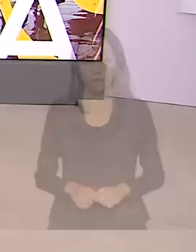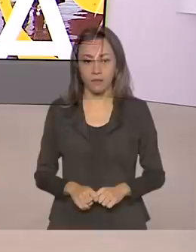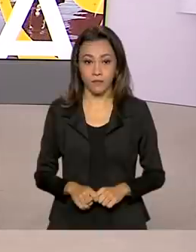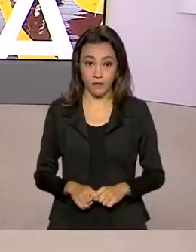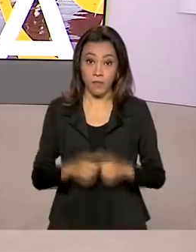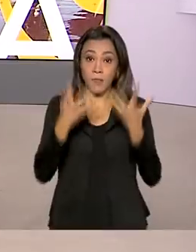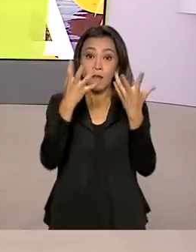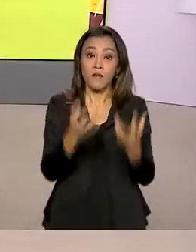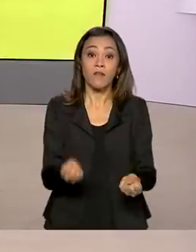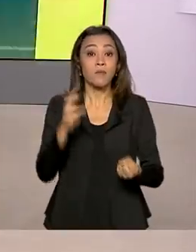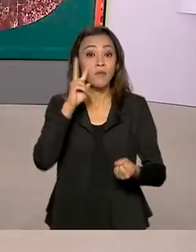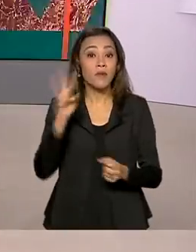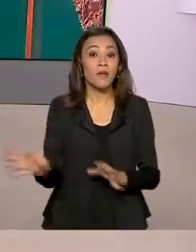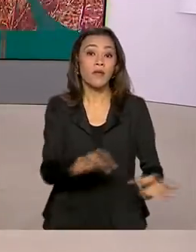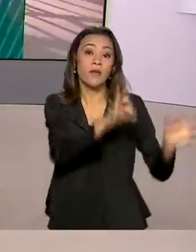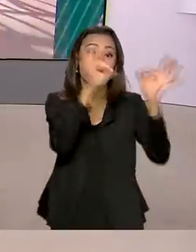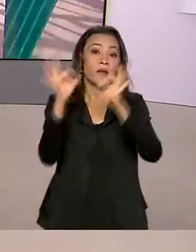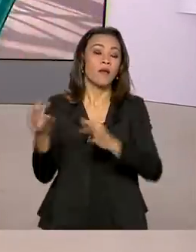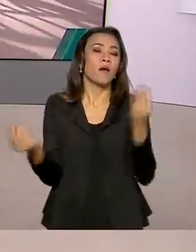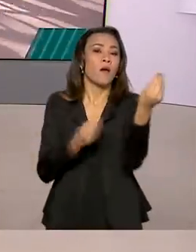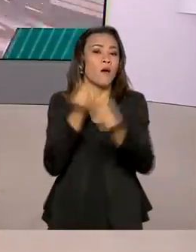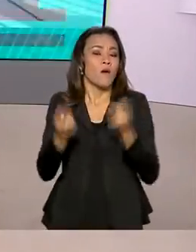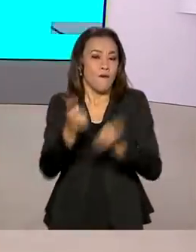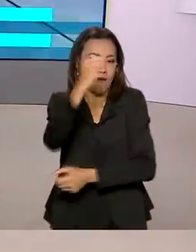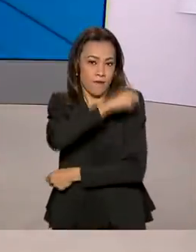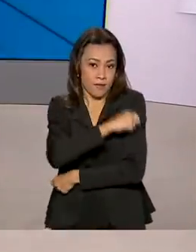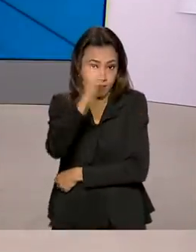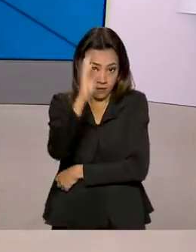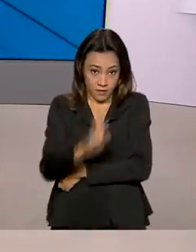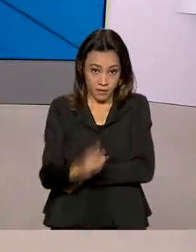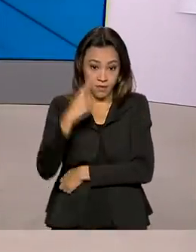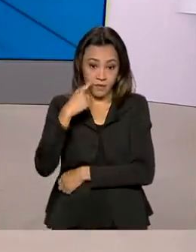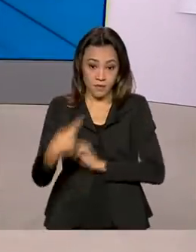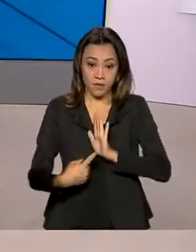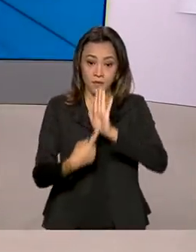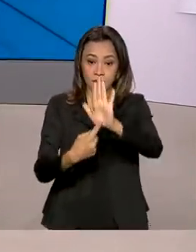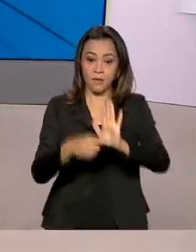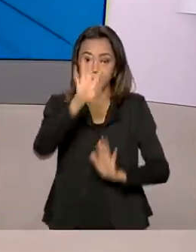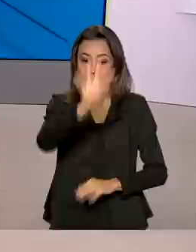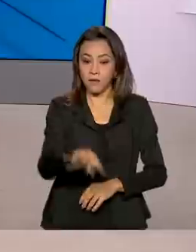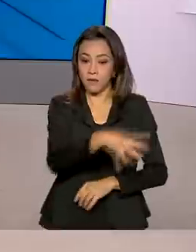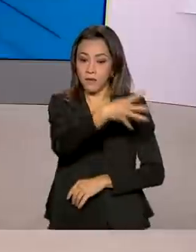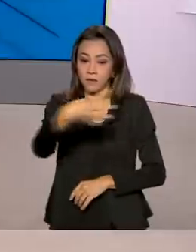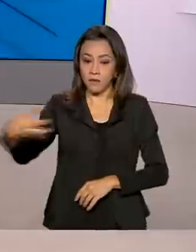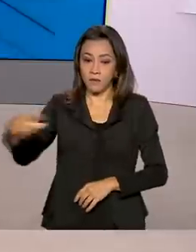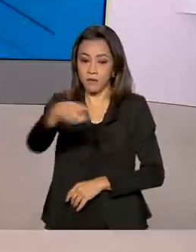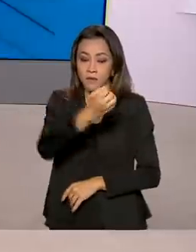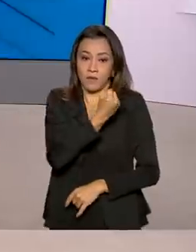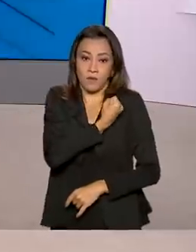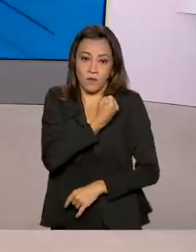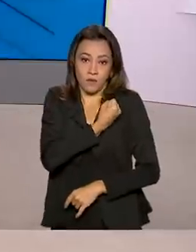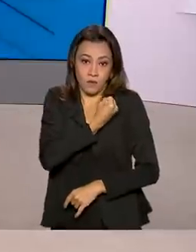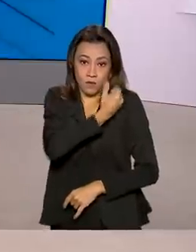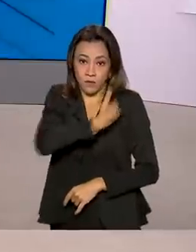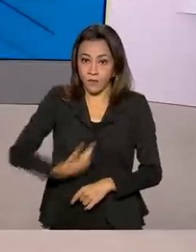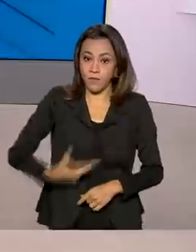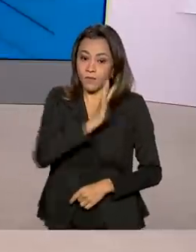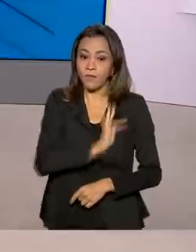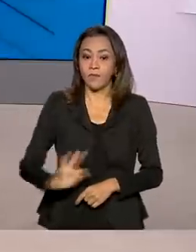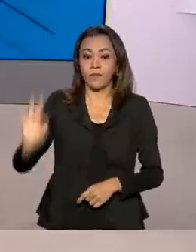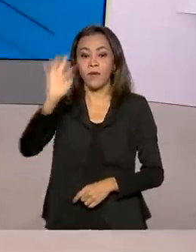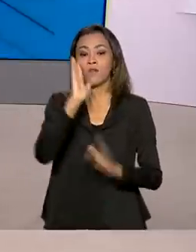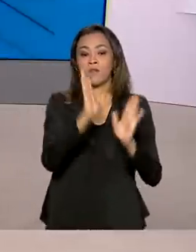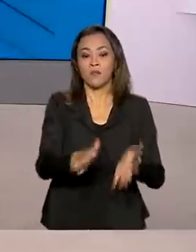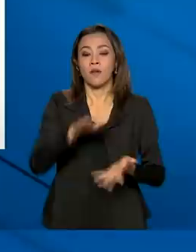Vamos conferir agora como está a vacinação no Brasil. Os números estão aqui no nosso telão, são números do vacinômetro do governo federal. Já foram